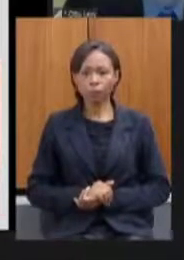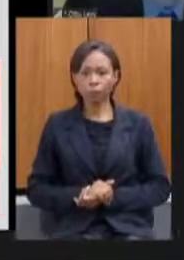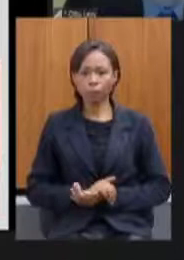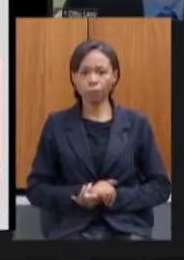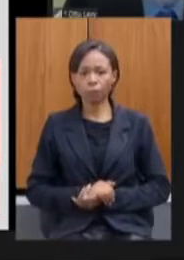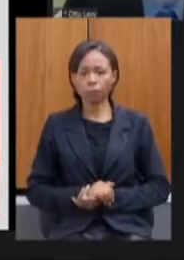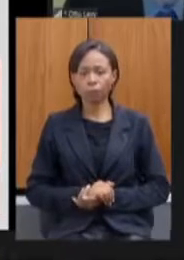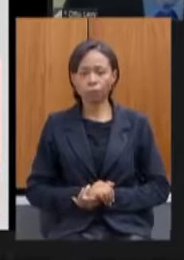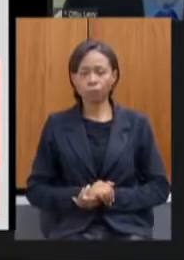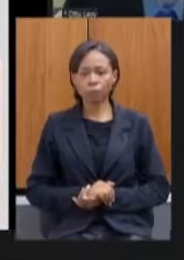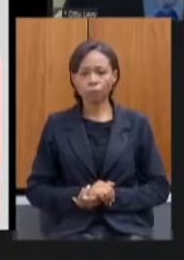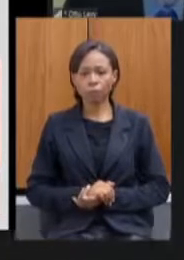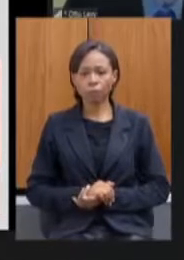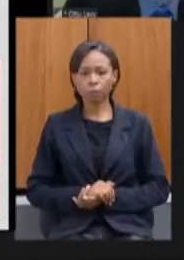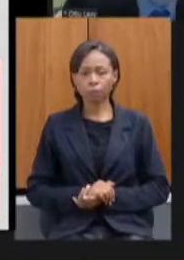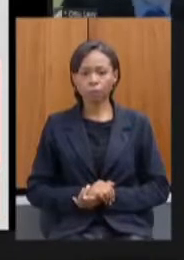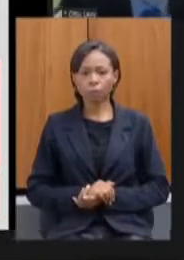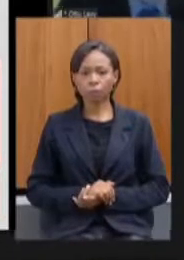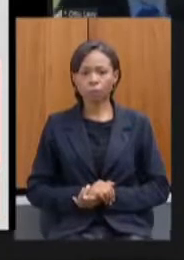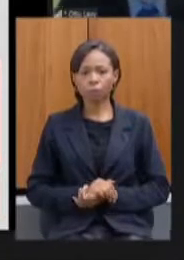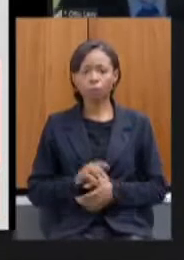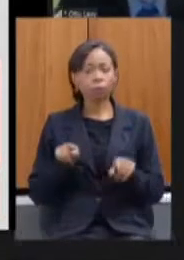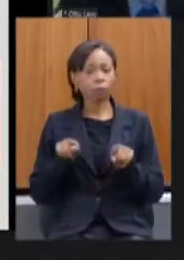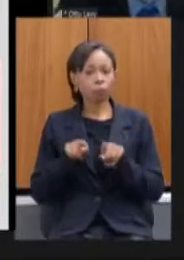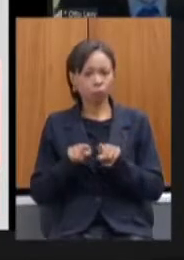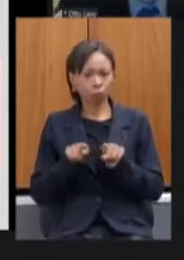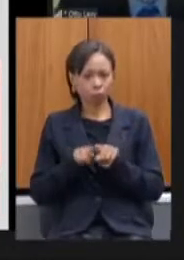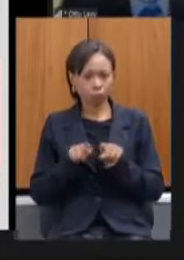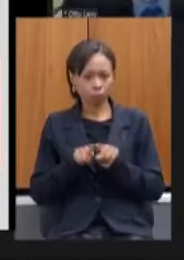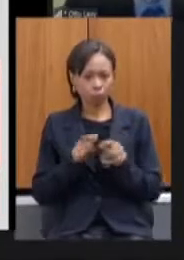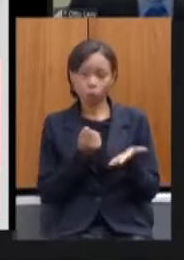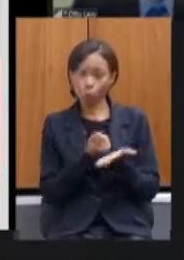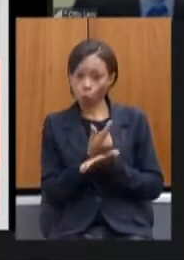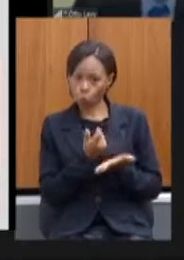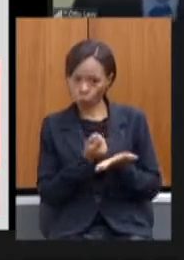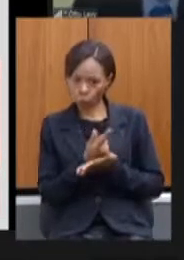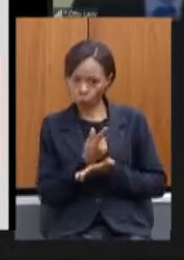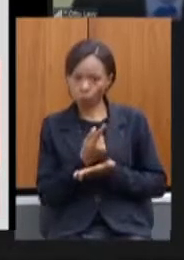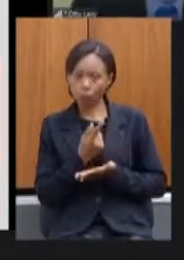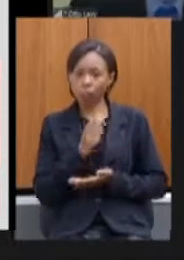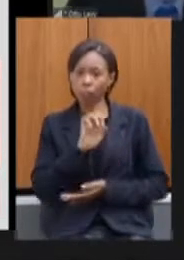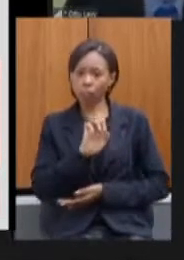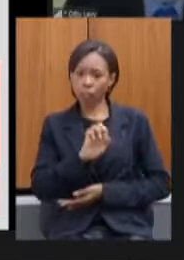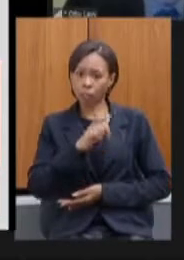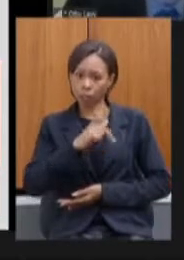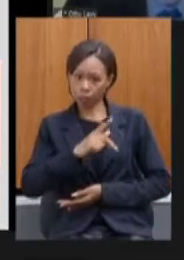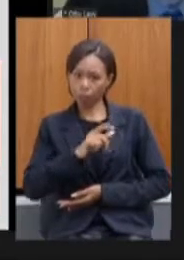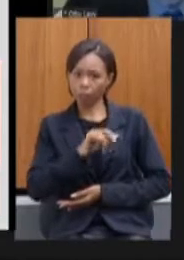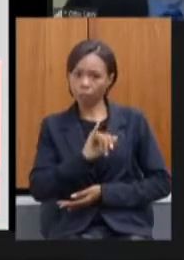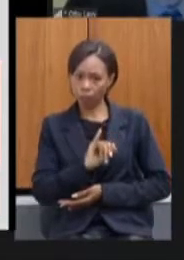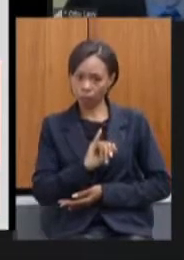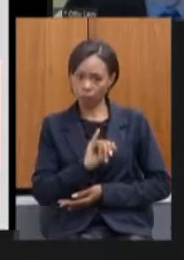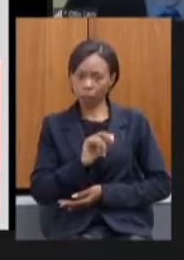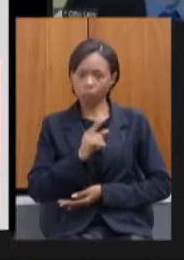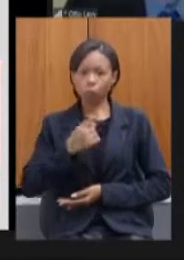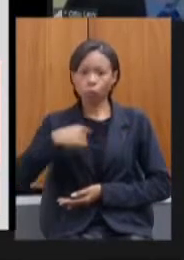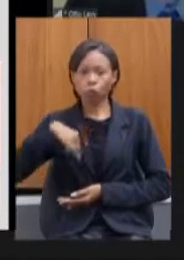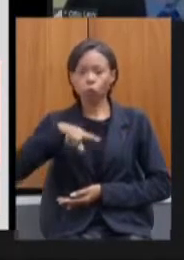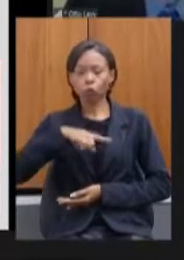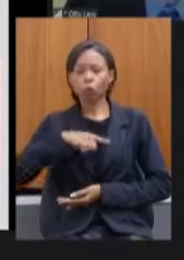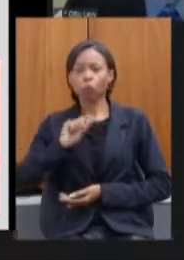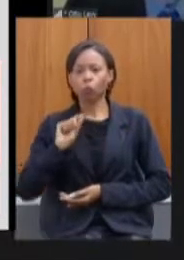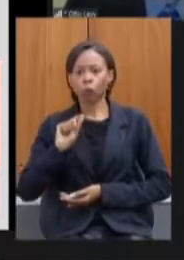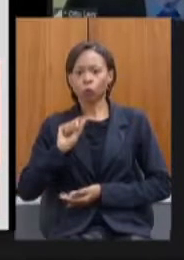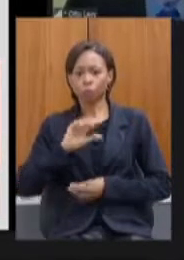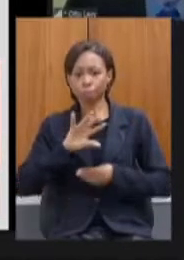ainda dentro da aquisição de EPIs nós implementamos o projeto